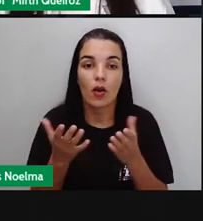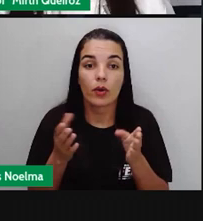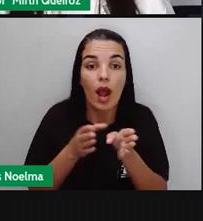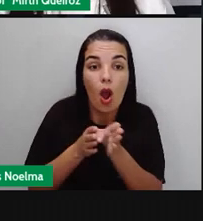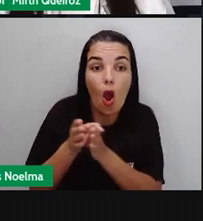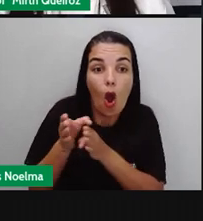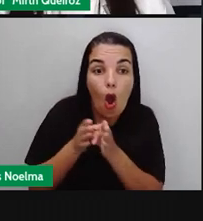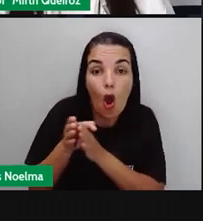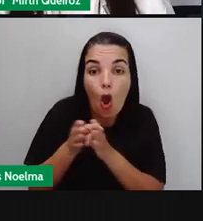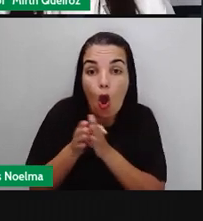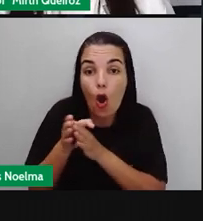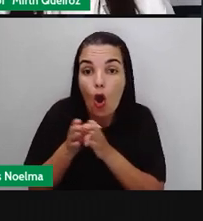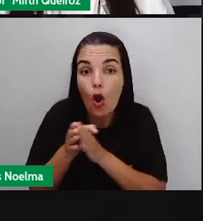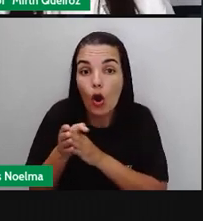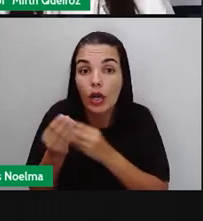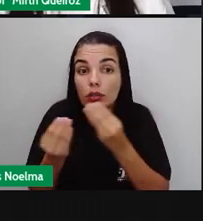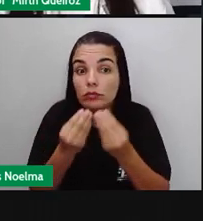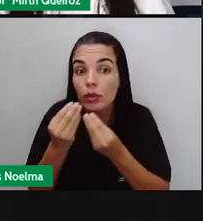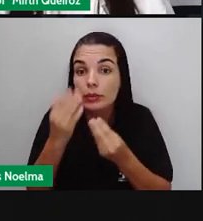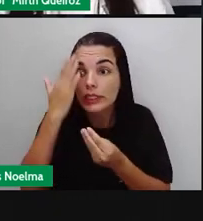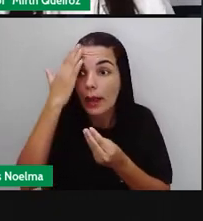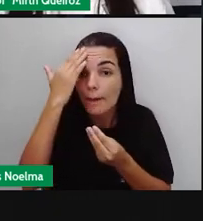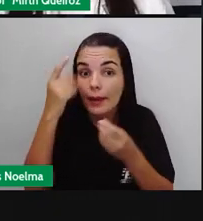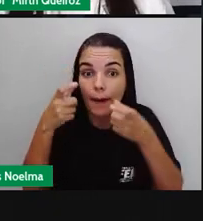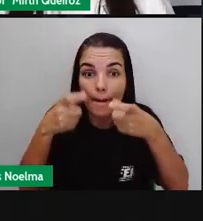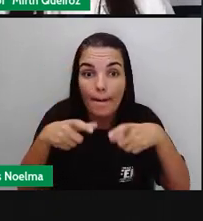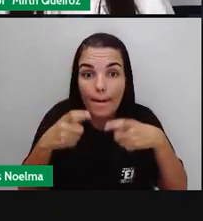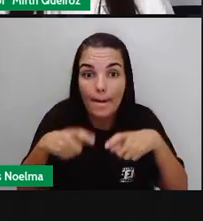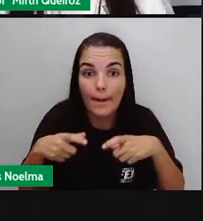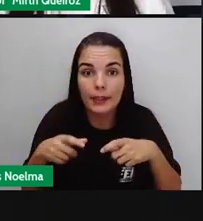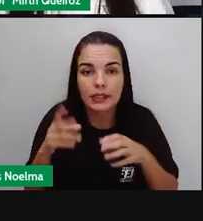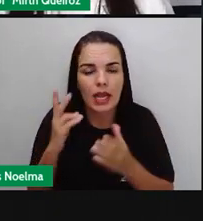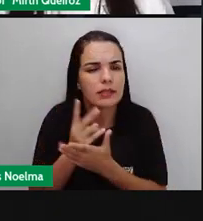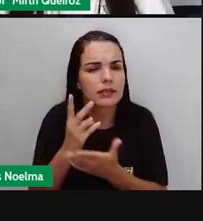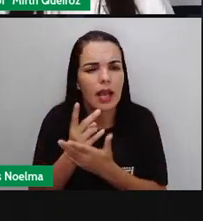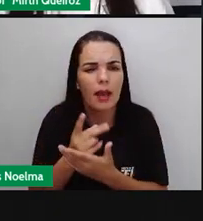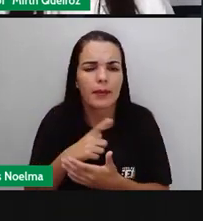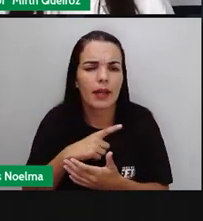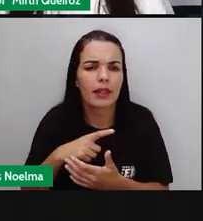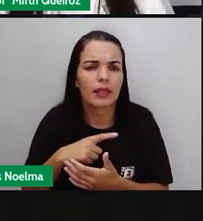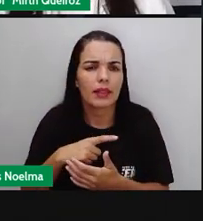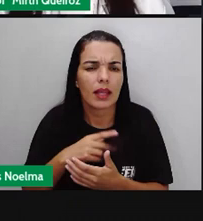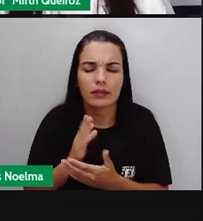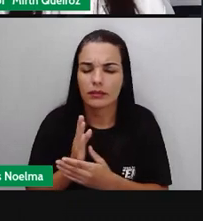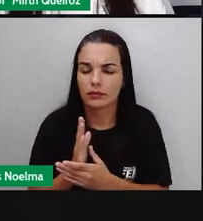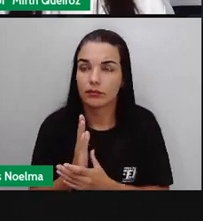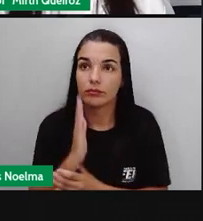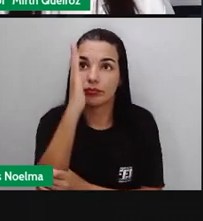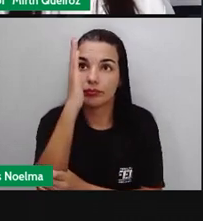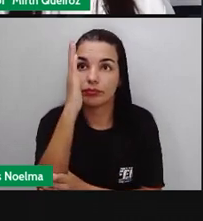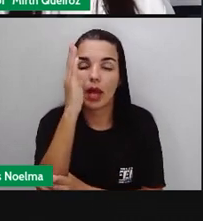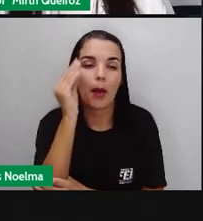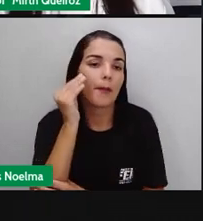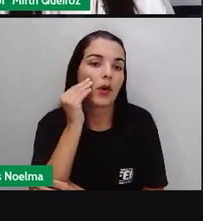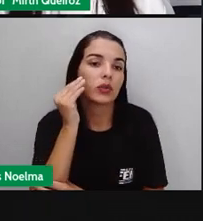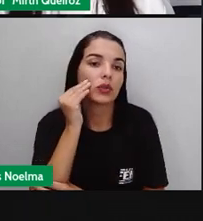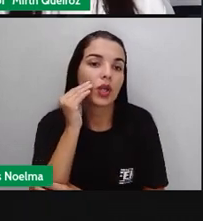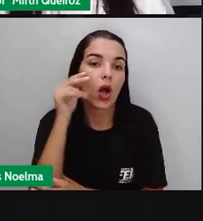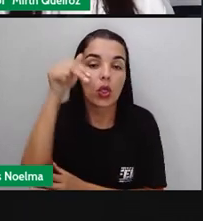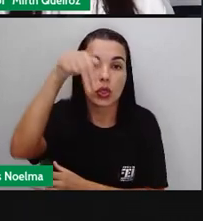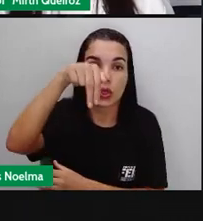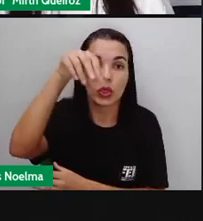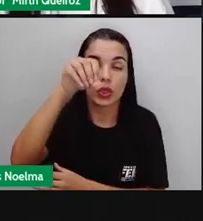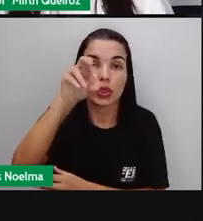Orientação, como a Pró disse para vocês. A orientação, geralmente, se utiliza uma seta com a